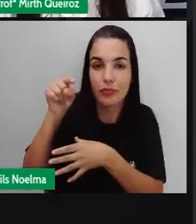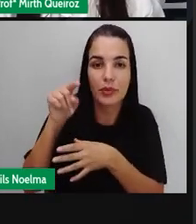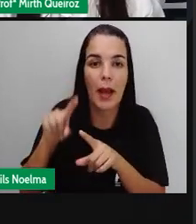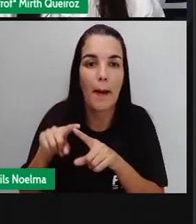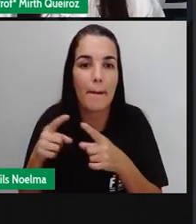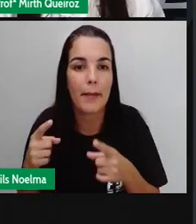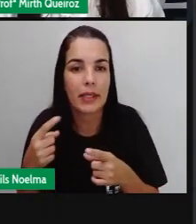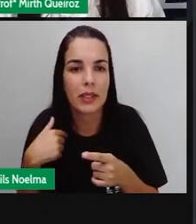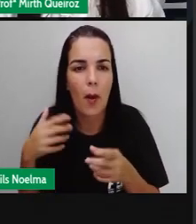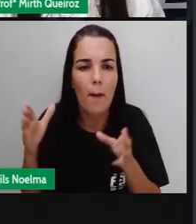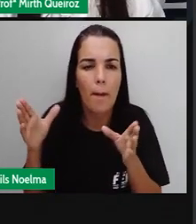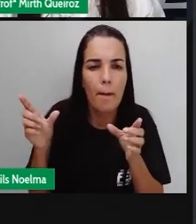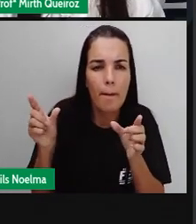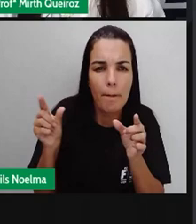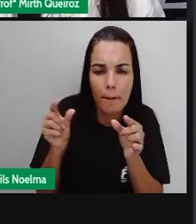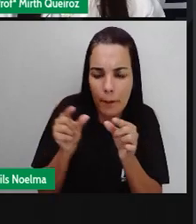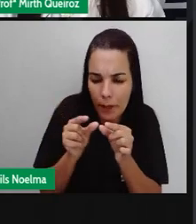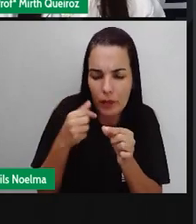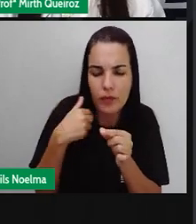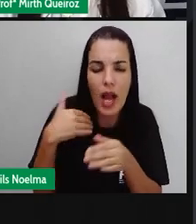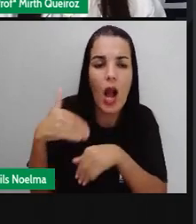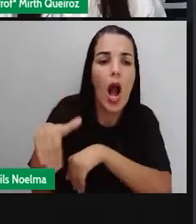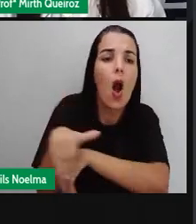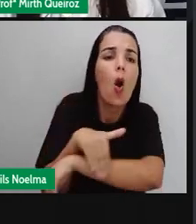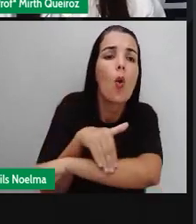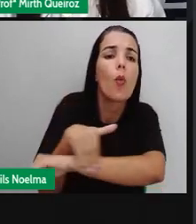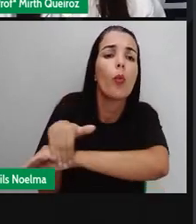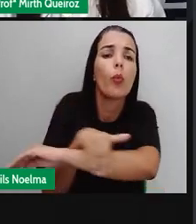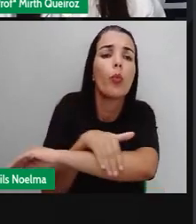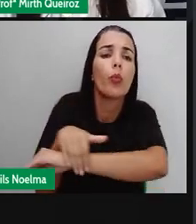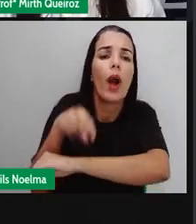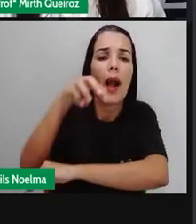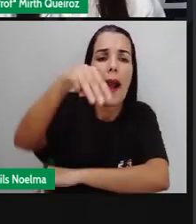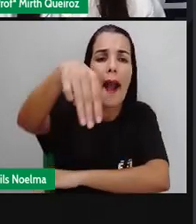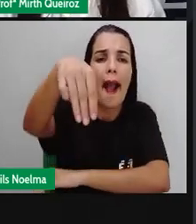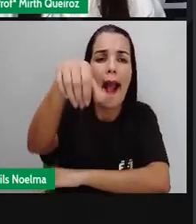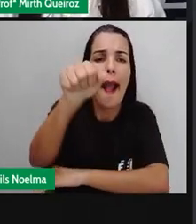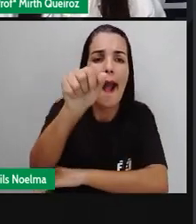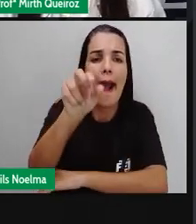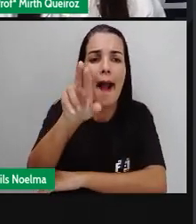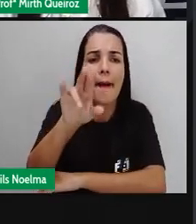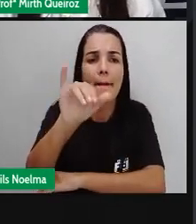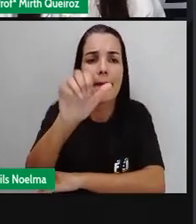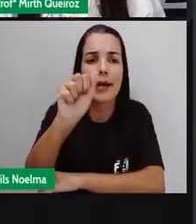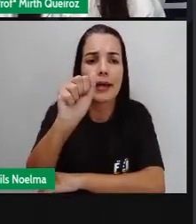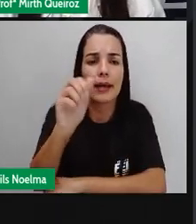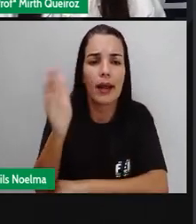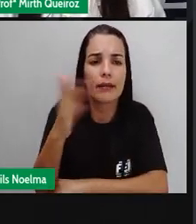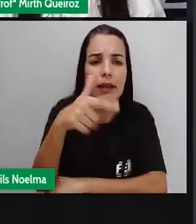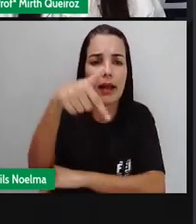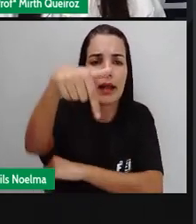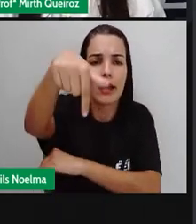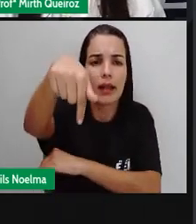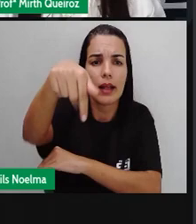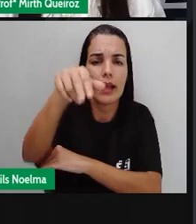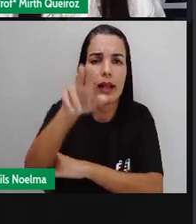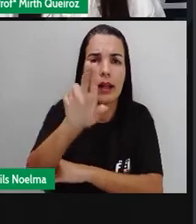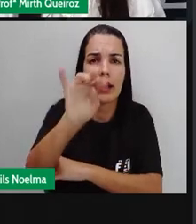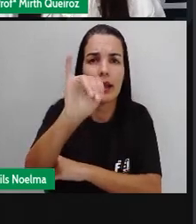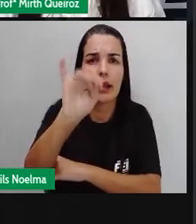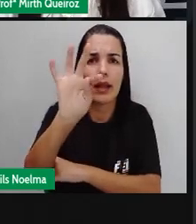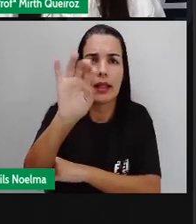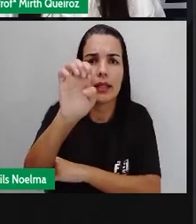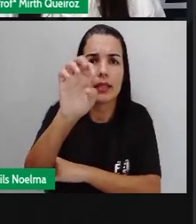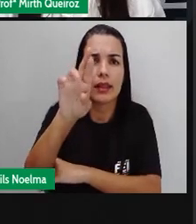eu posso reduzir. Eu quero ver, pró, eu quero ver o local onde eu moro. Eu moro lá na Maria Quitéria. Então, vamos lá